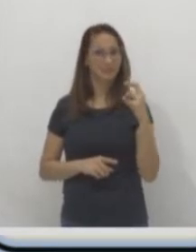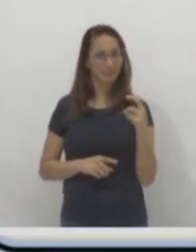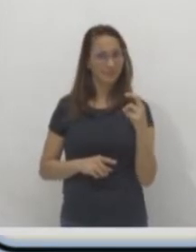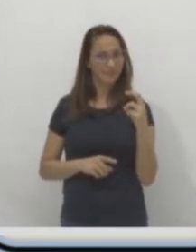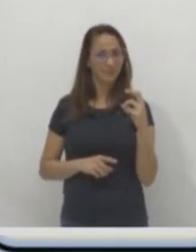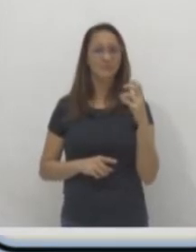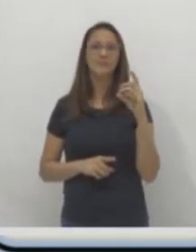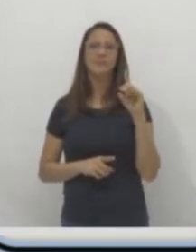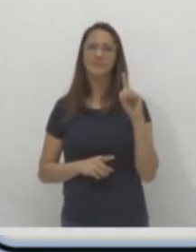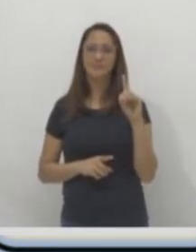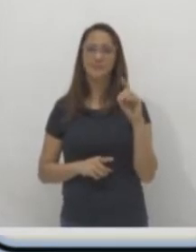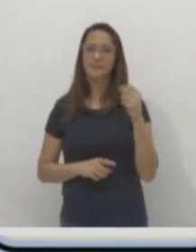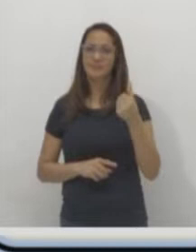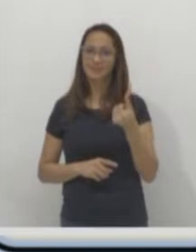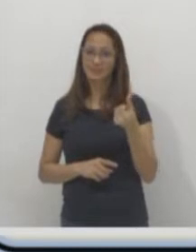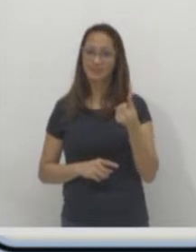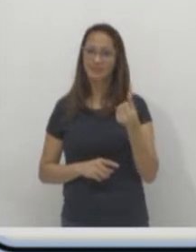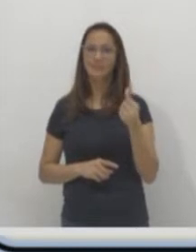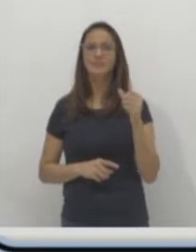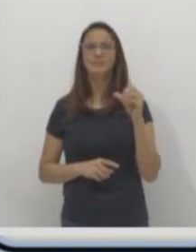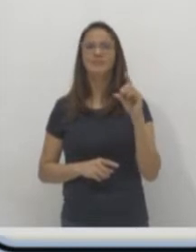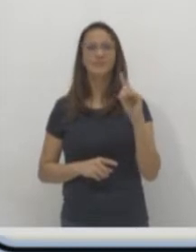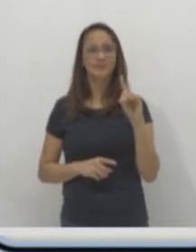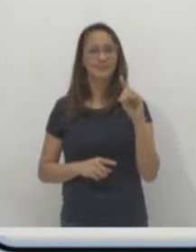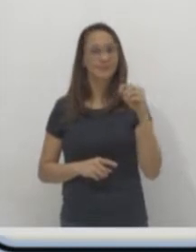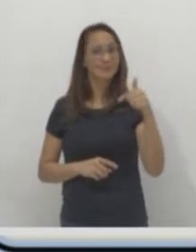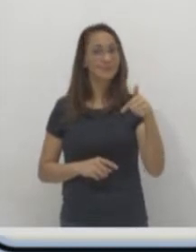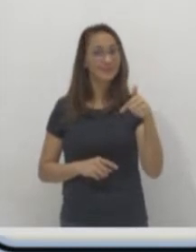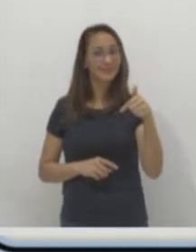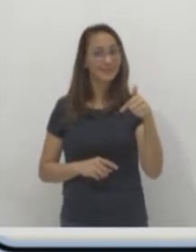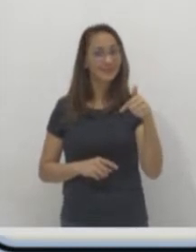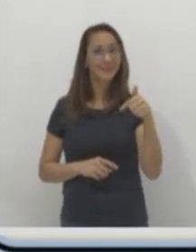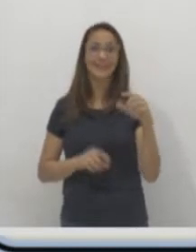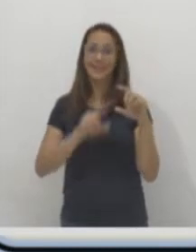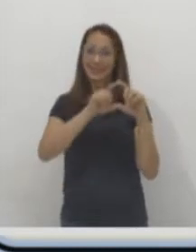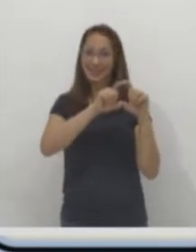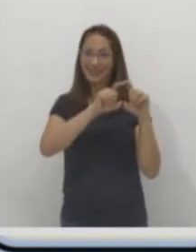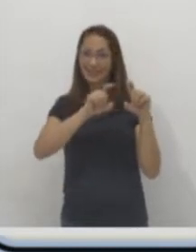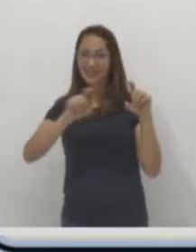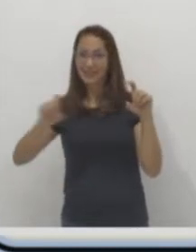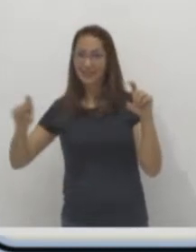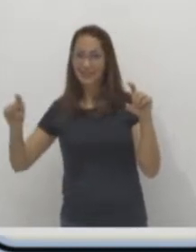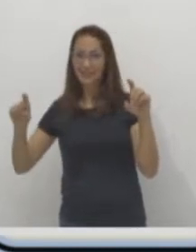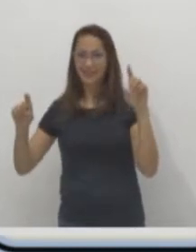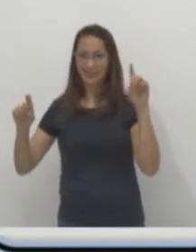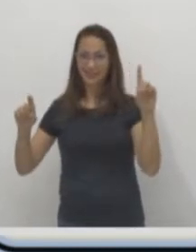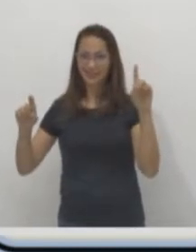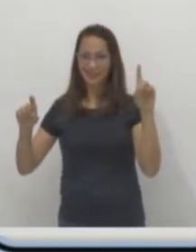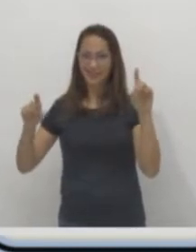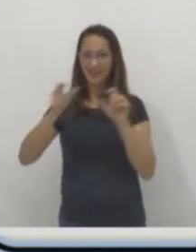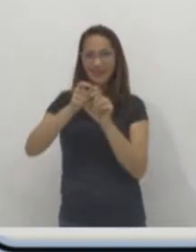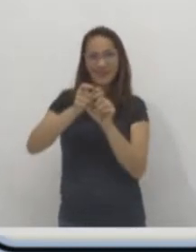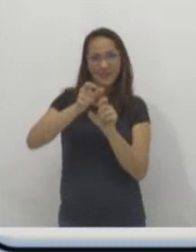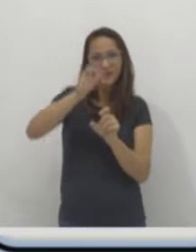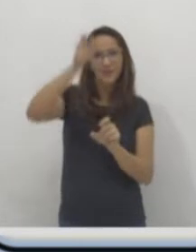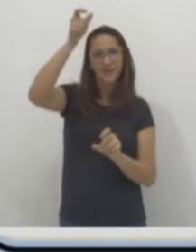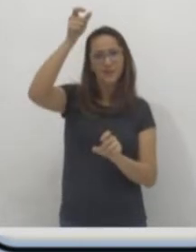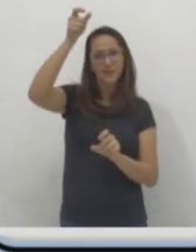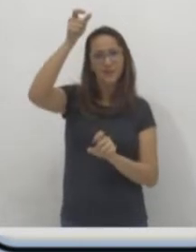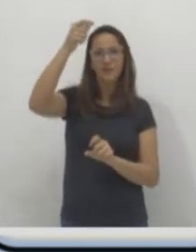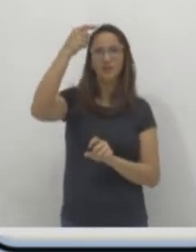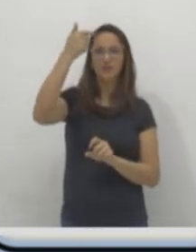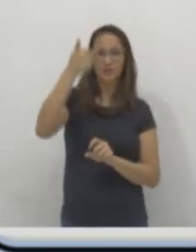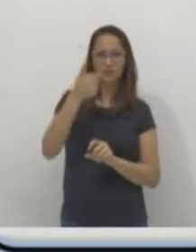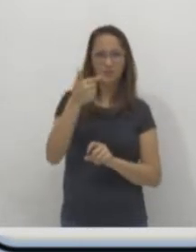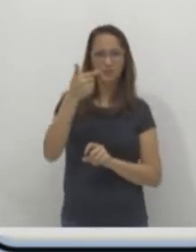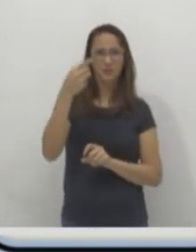D6 e no D7. Na linha D e nas colunas. 2, 3, 4, 5, 6, 7. Viu como ficou fácil?